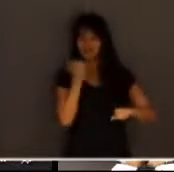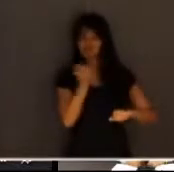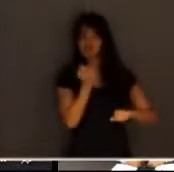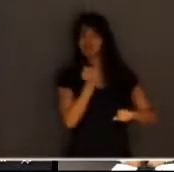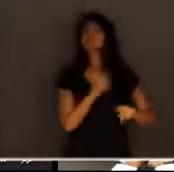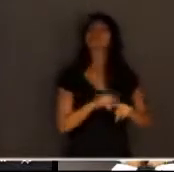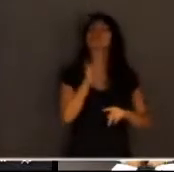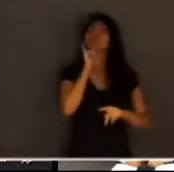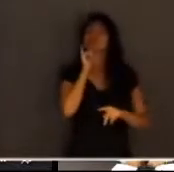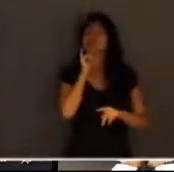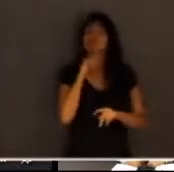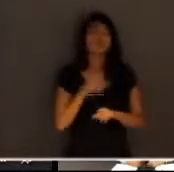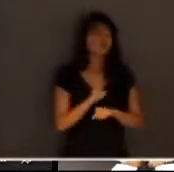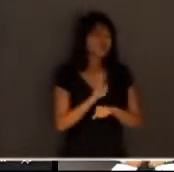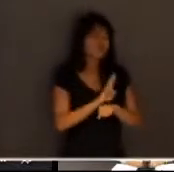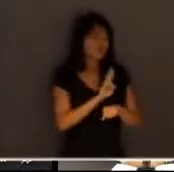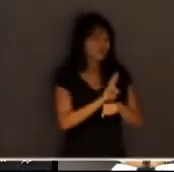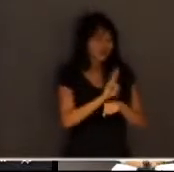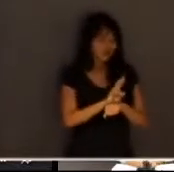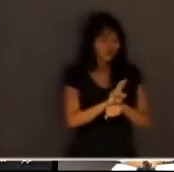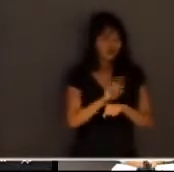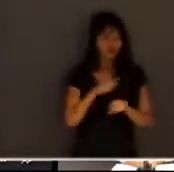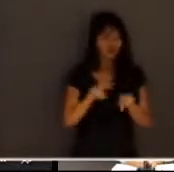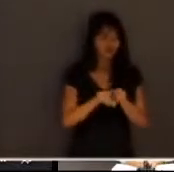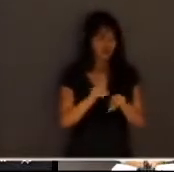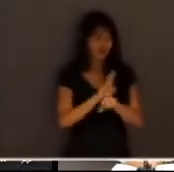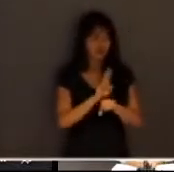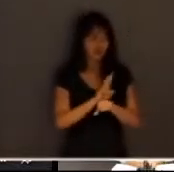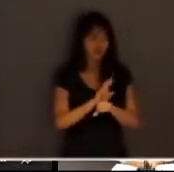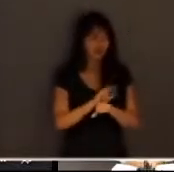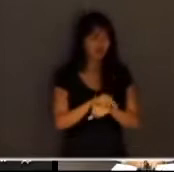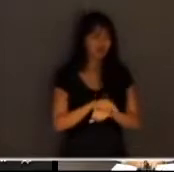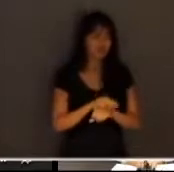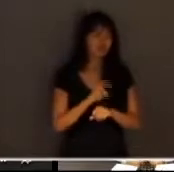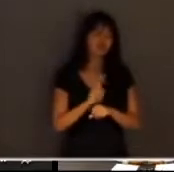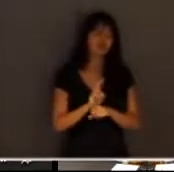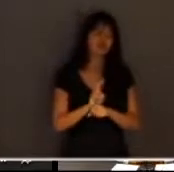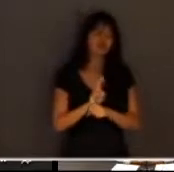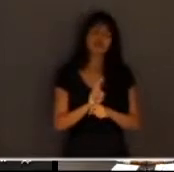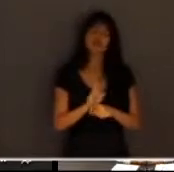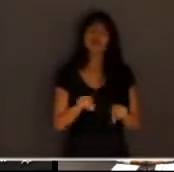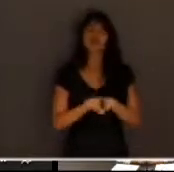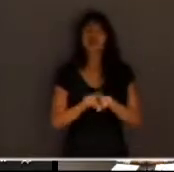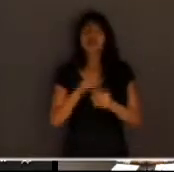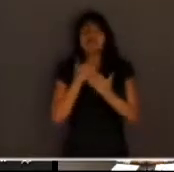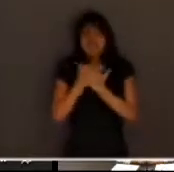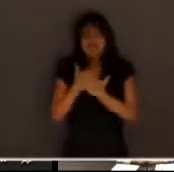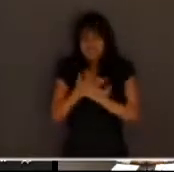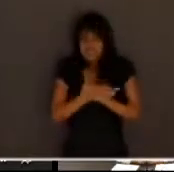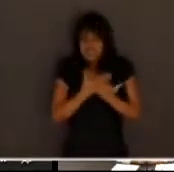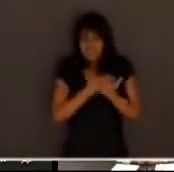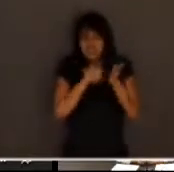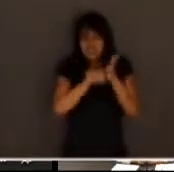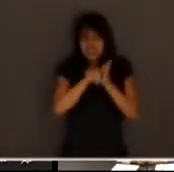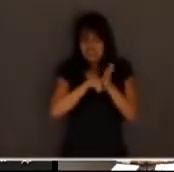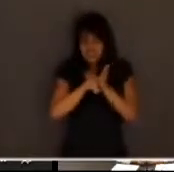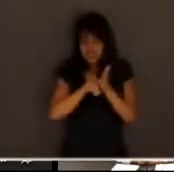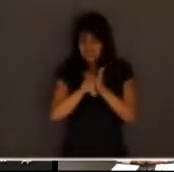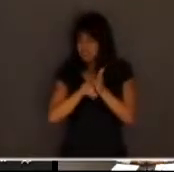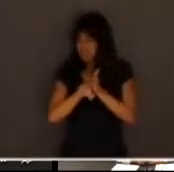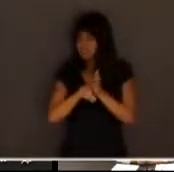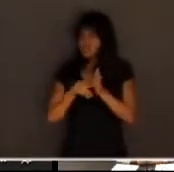procuradora devem chegar numa instrução processual estudado o inquérito policial conhecendo cada